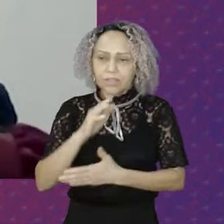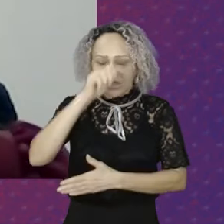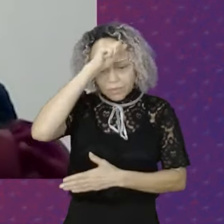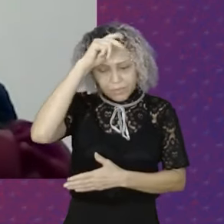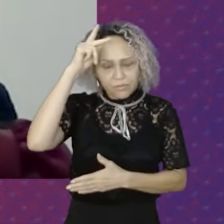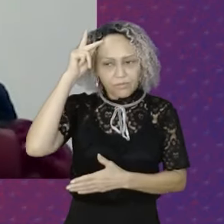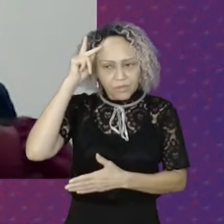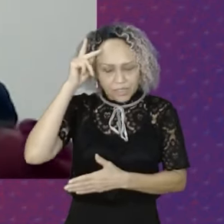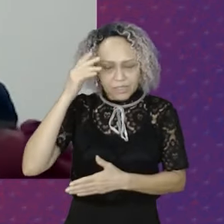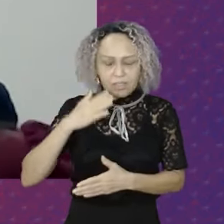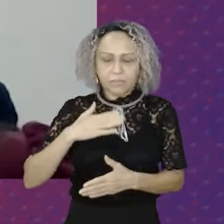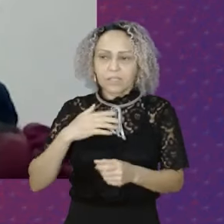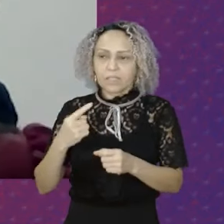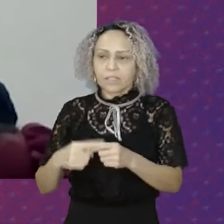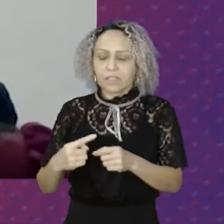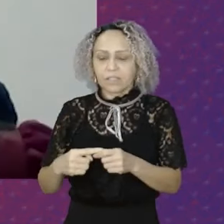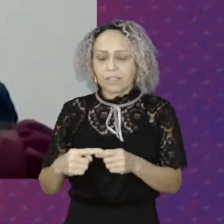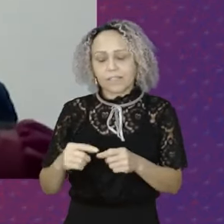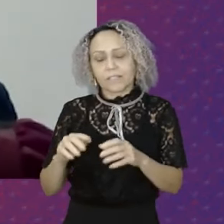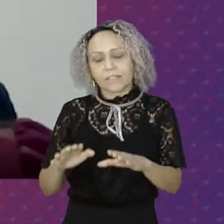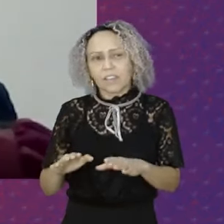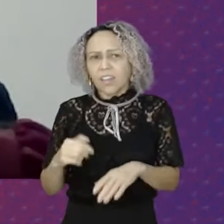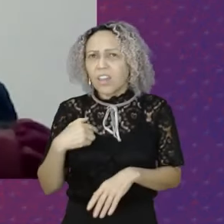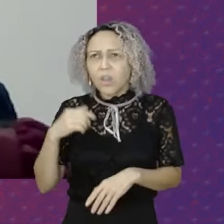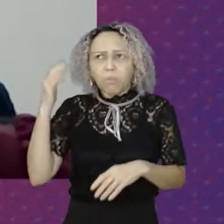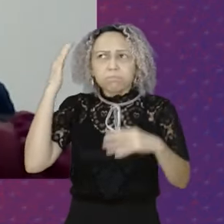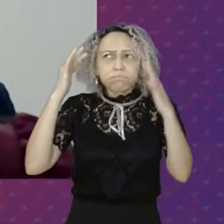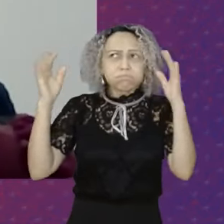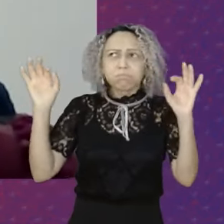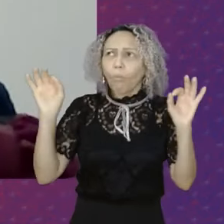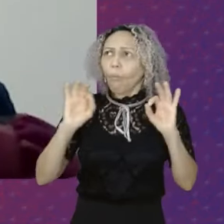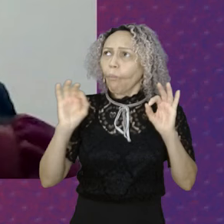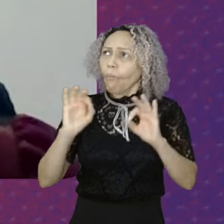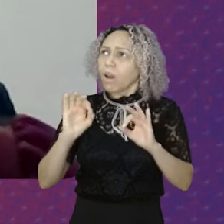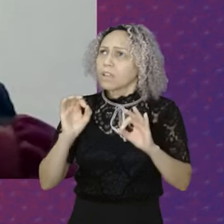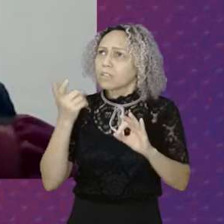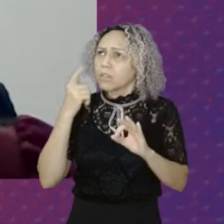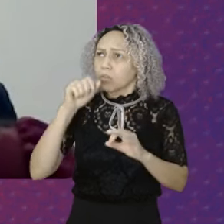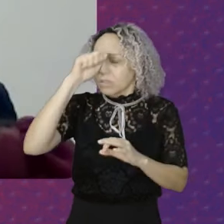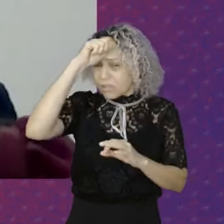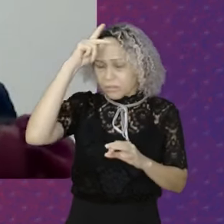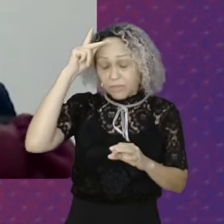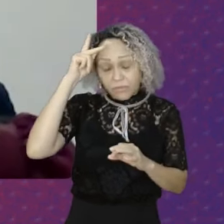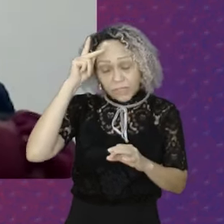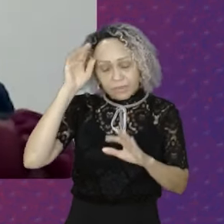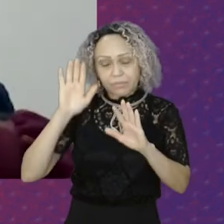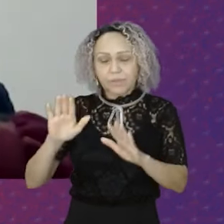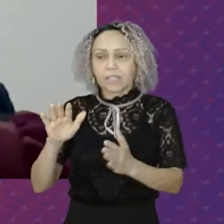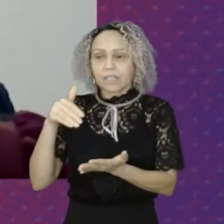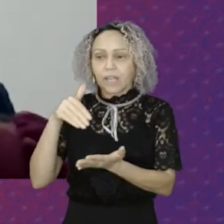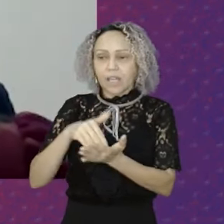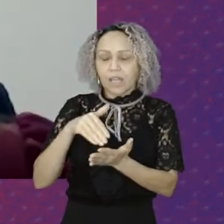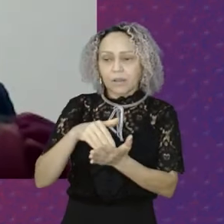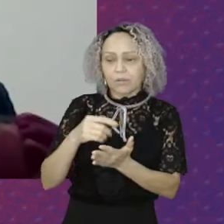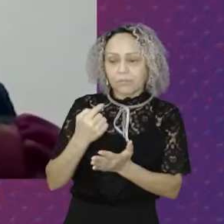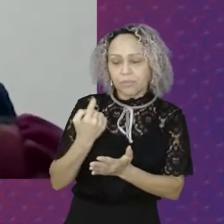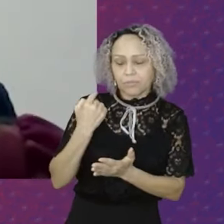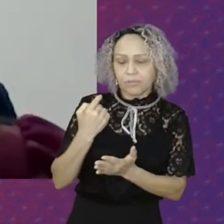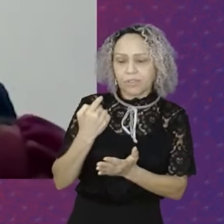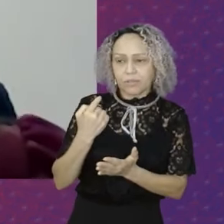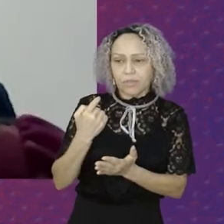eu ter Talvez nunca me imaginado Nesse lugar Eu fui nessa última eleição A